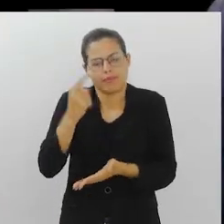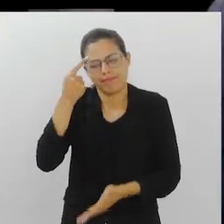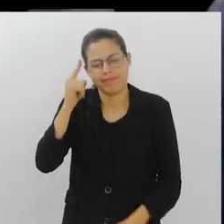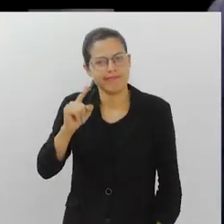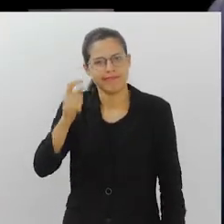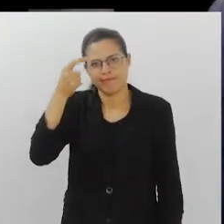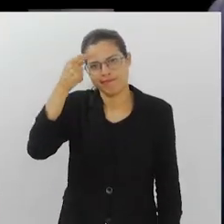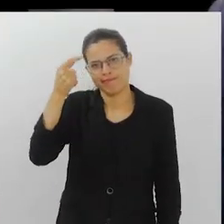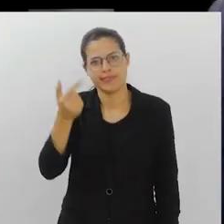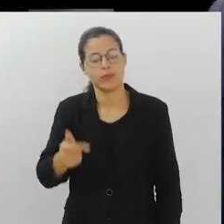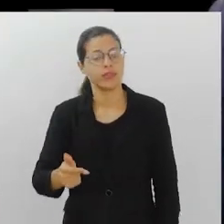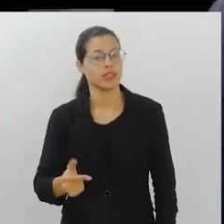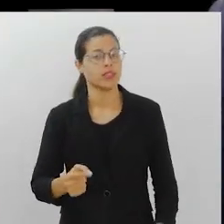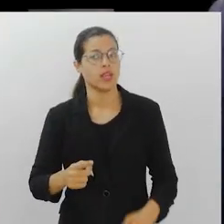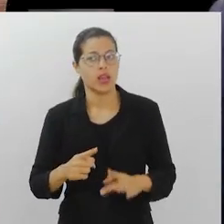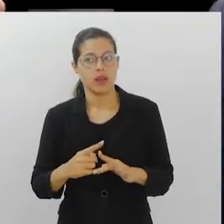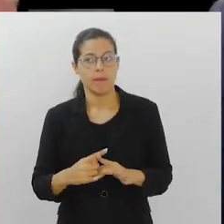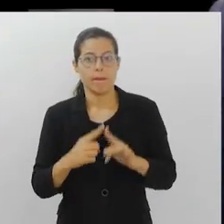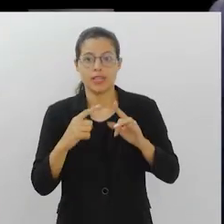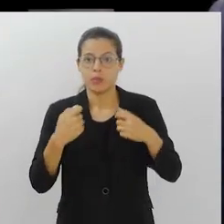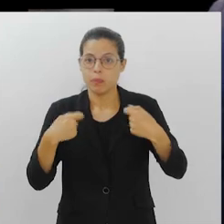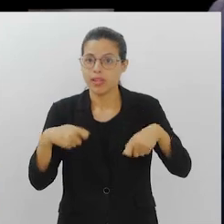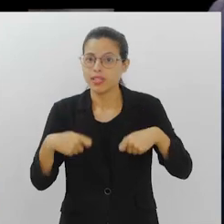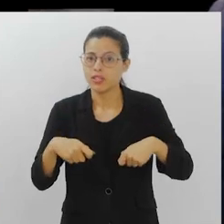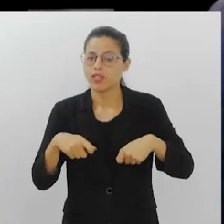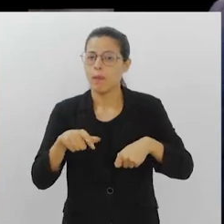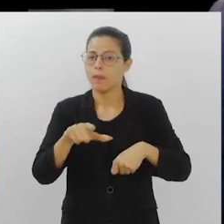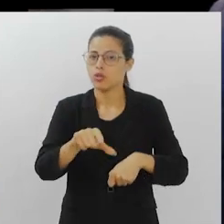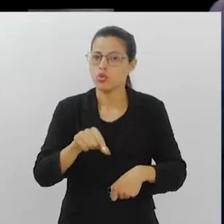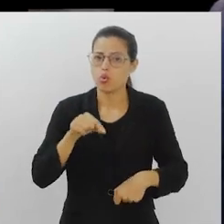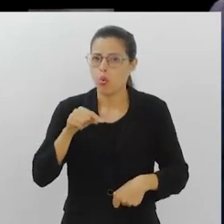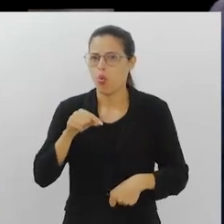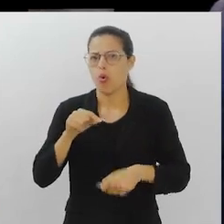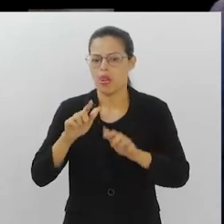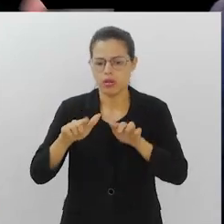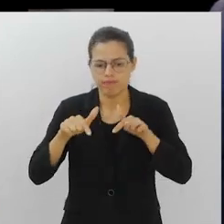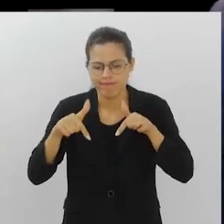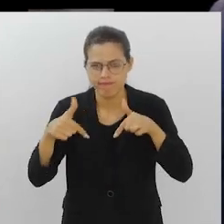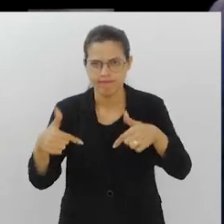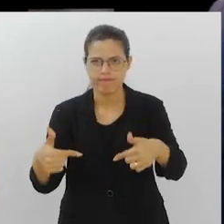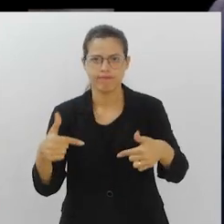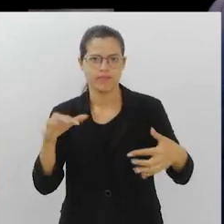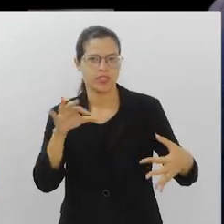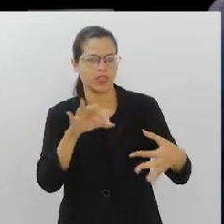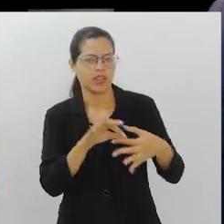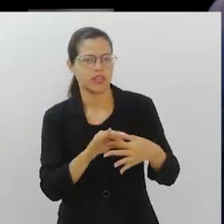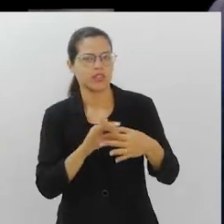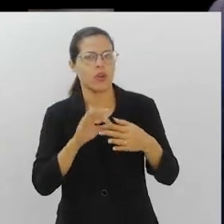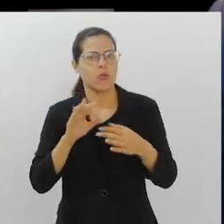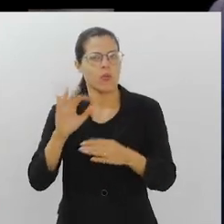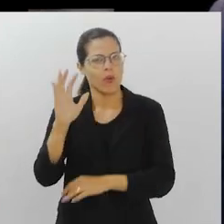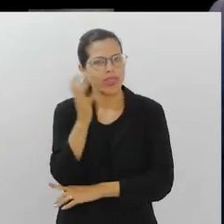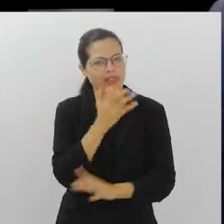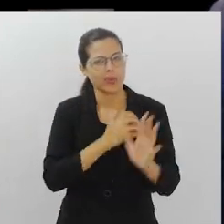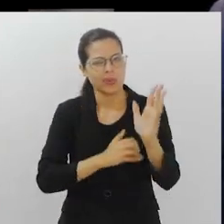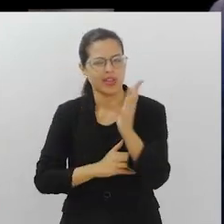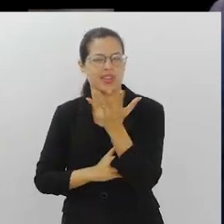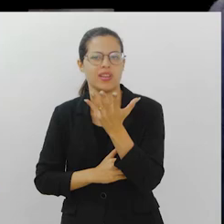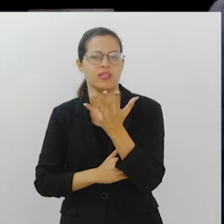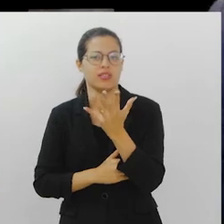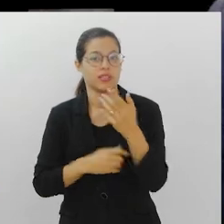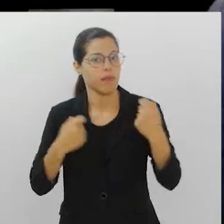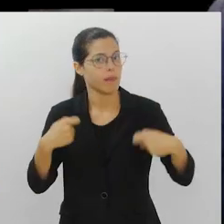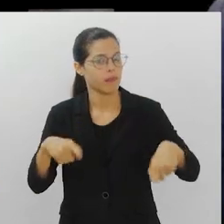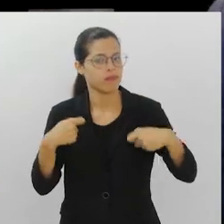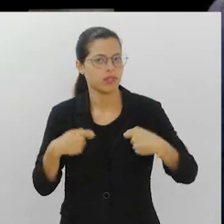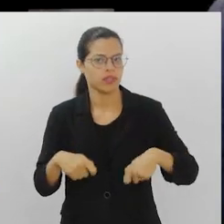mas é uma situação que vai além da mentalidade de uma escolha de valores positivos, de integração com a natureza, de preservação da natureza, mas